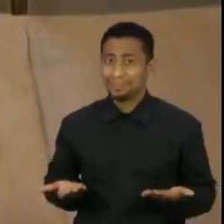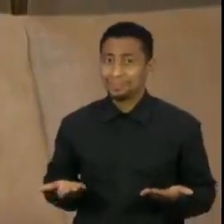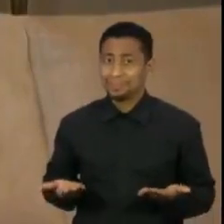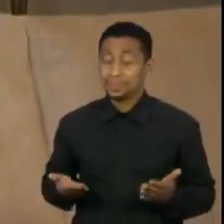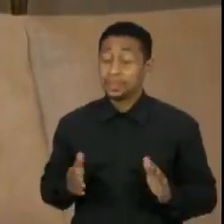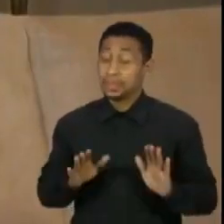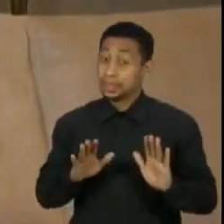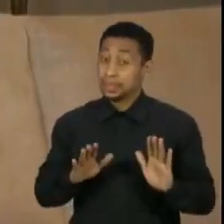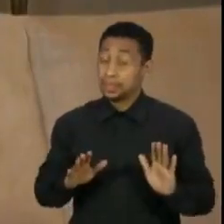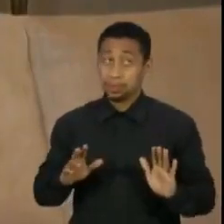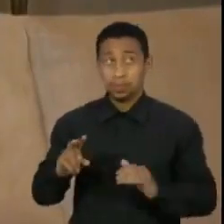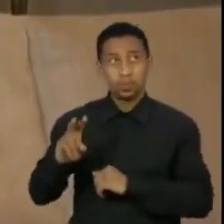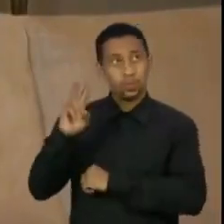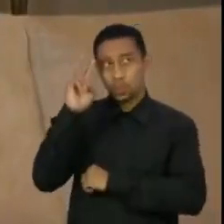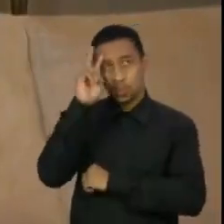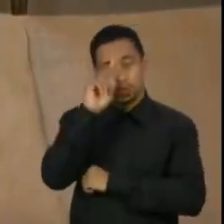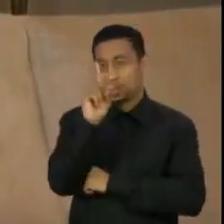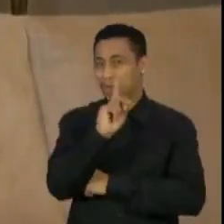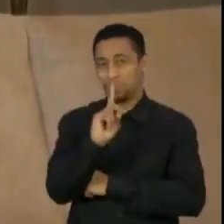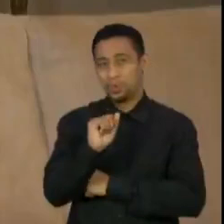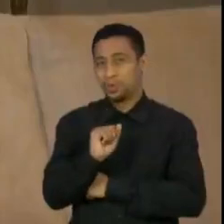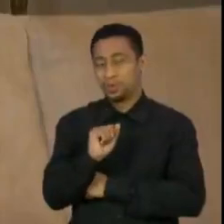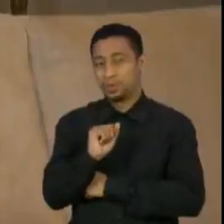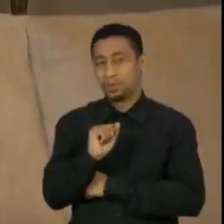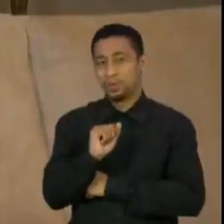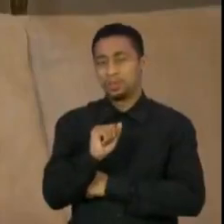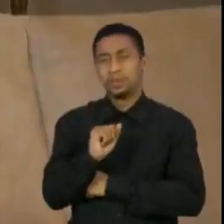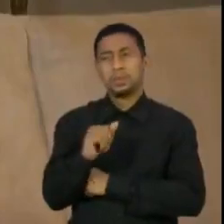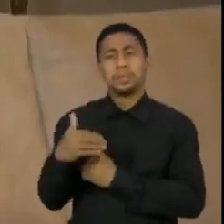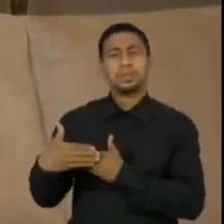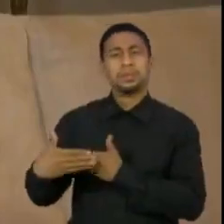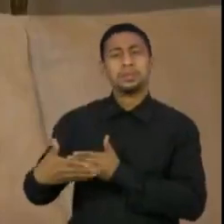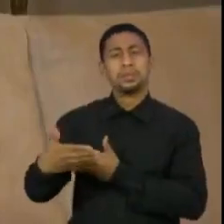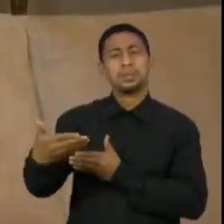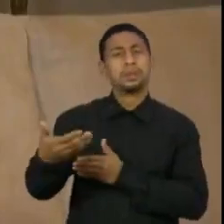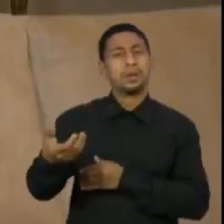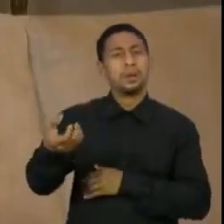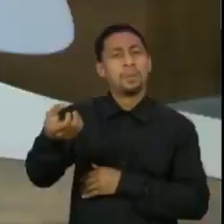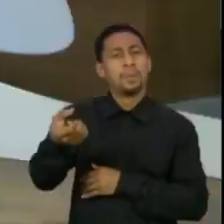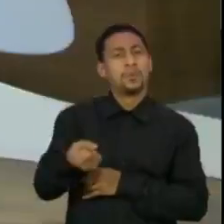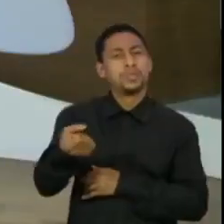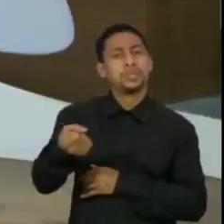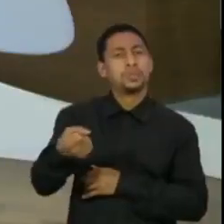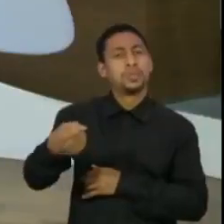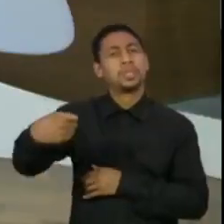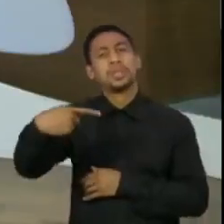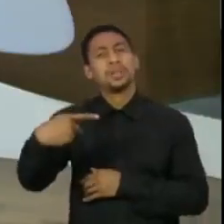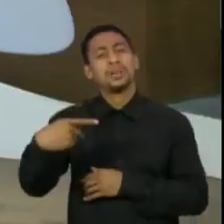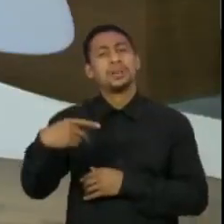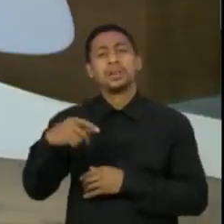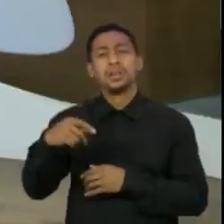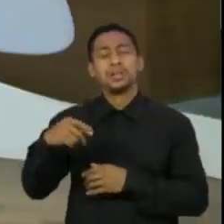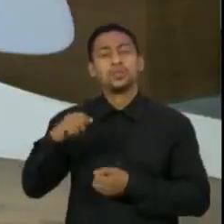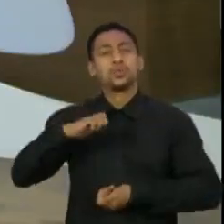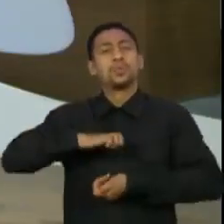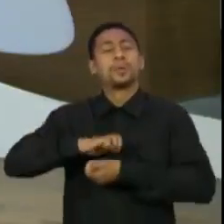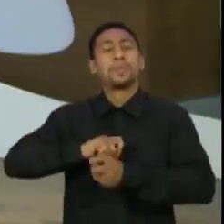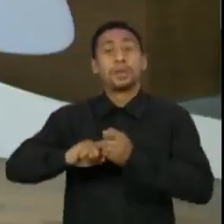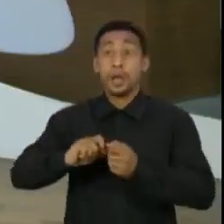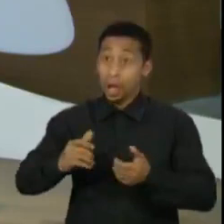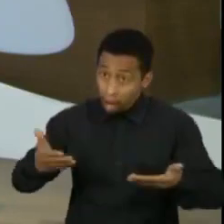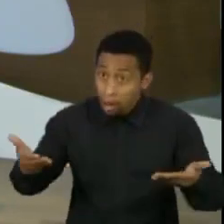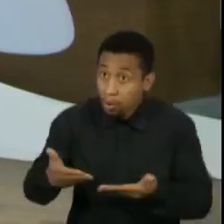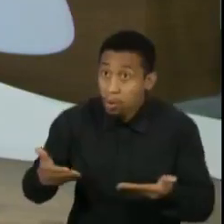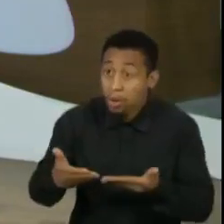É, realmente, eu não me lembro quando é a próxima aposentadoria no Supremo. É agora, agora, o ministro Marco Aurélio, foi do ministro Marco